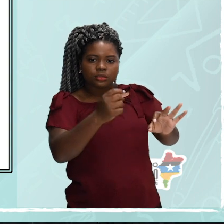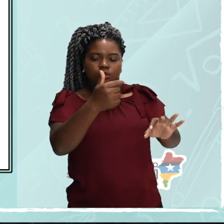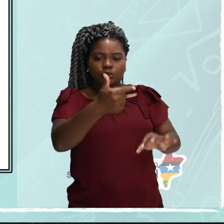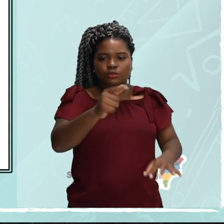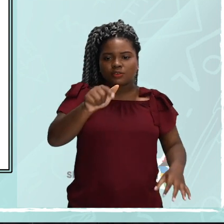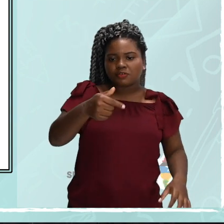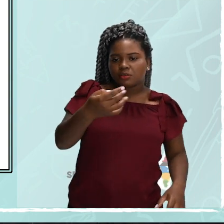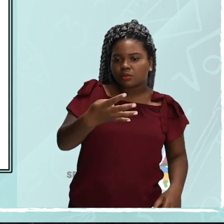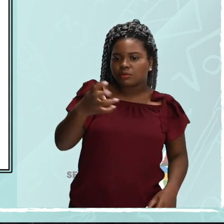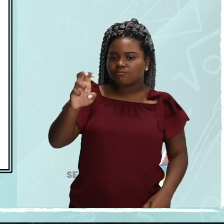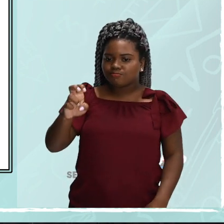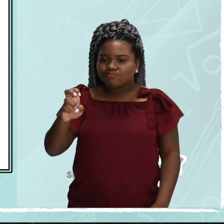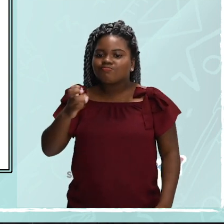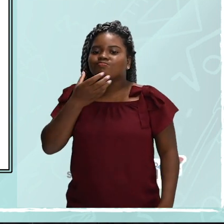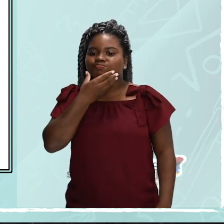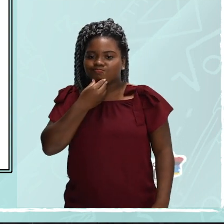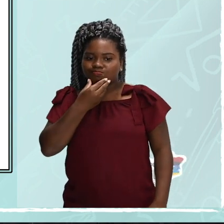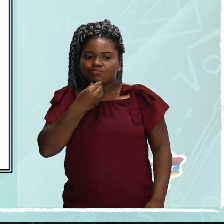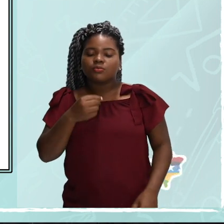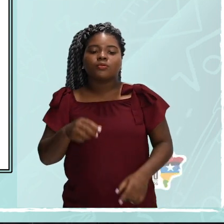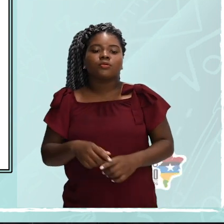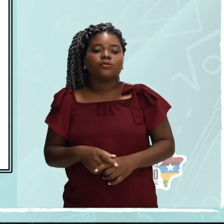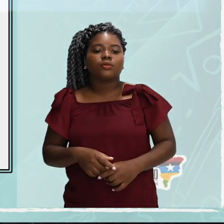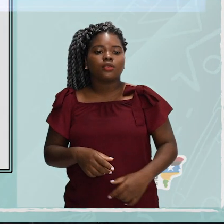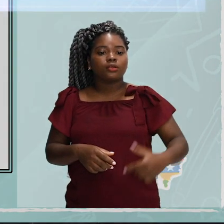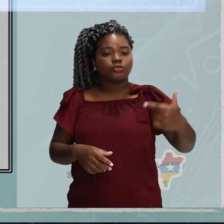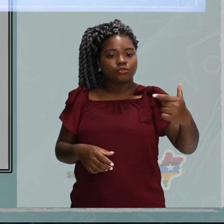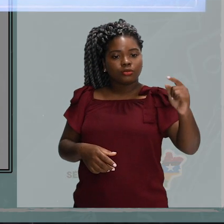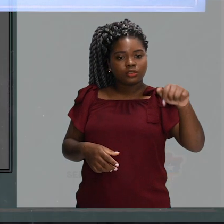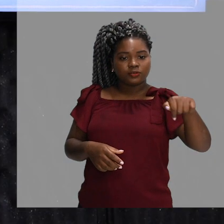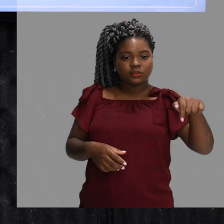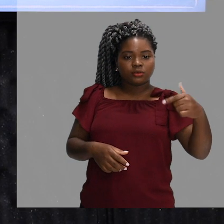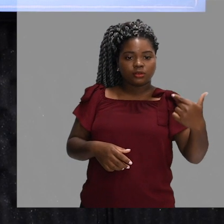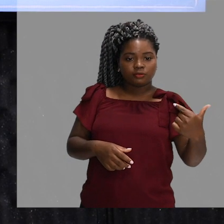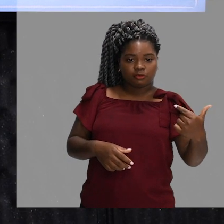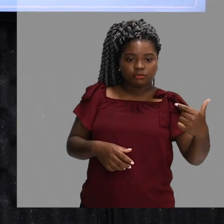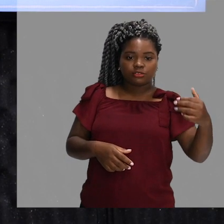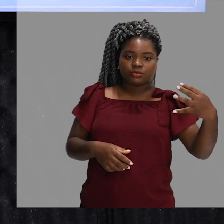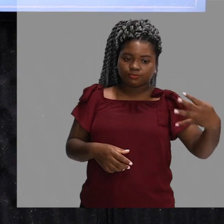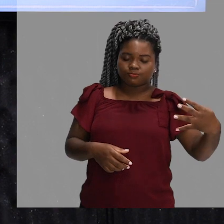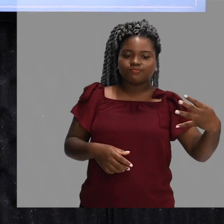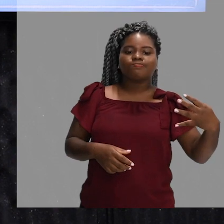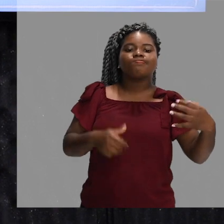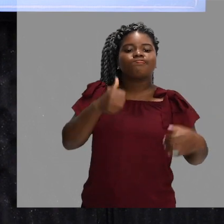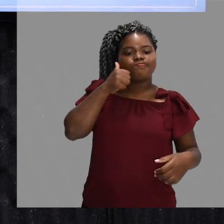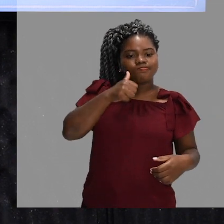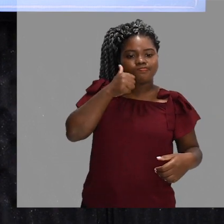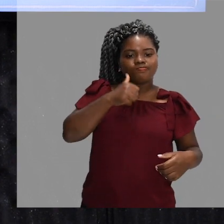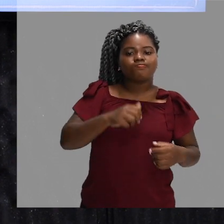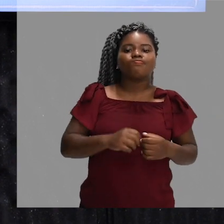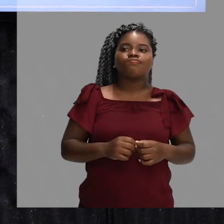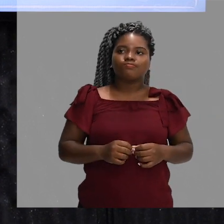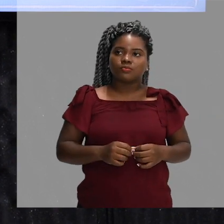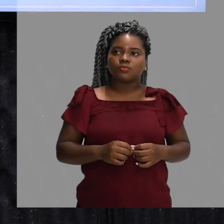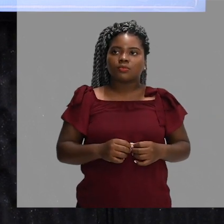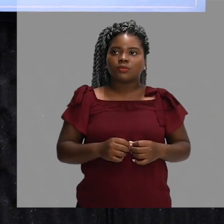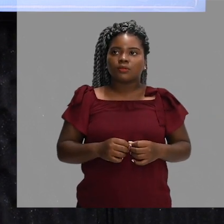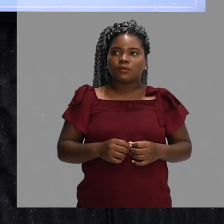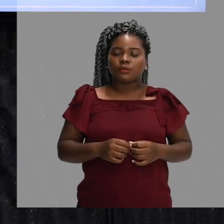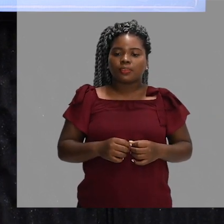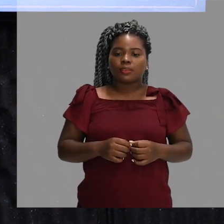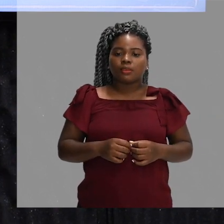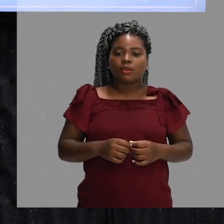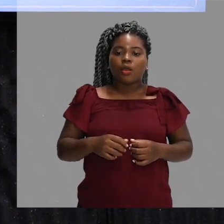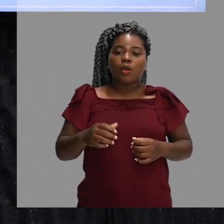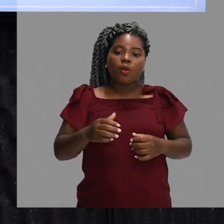,24 metros para as mulheres, tá certo? Ela é um pouquinho mais baixa para as mulheres. Aqui é por uma questão, geralmente o homem tem uma